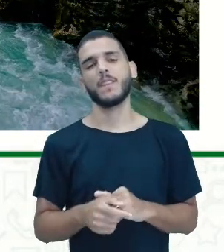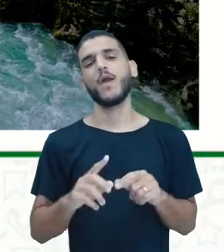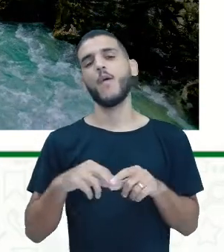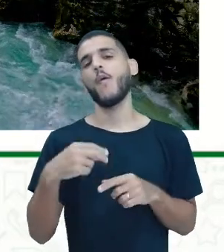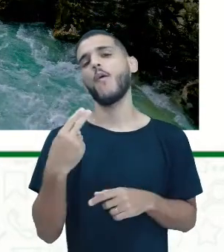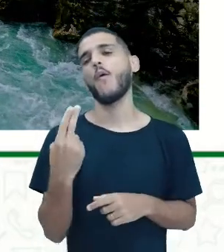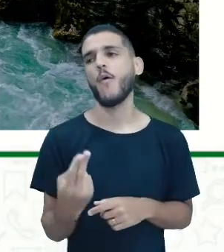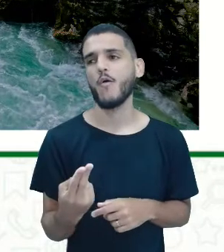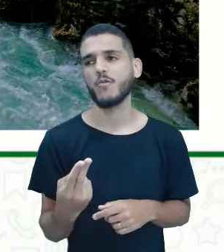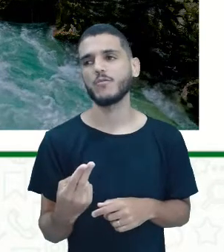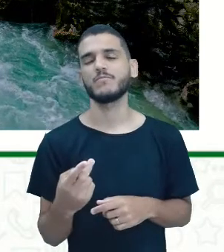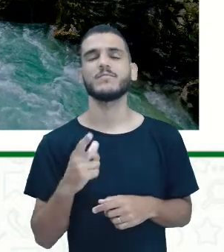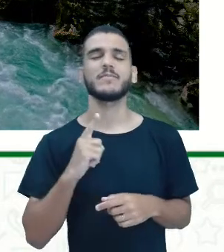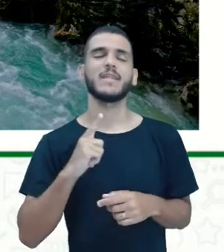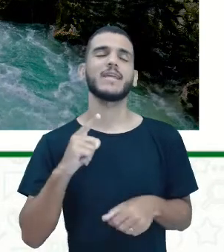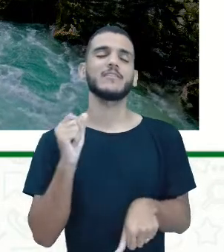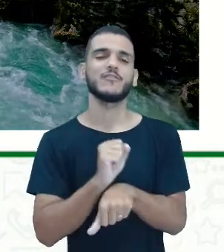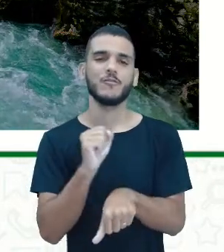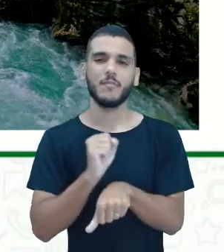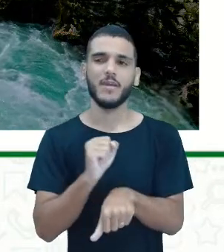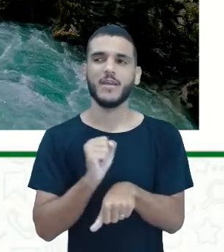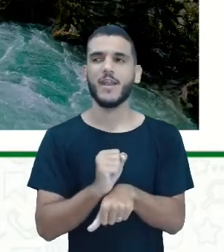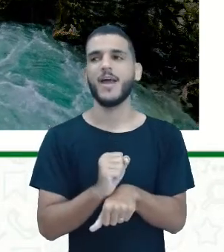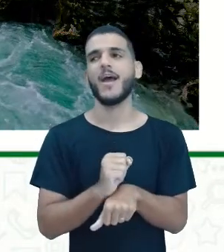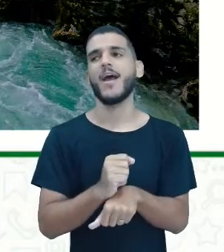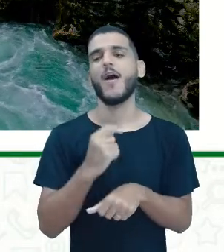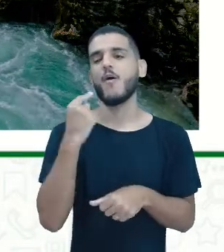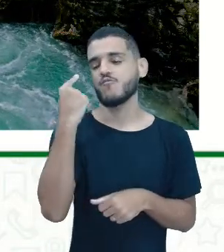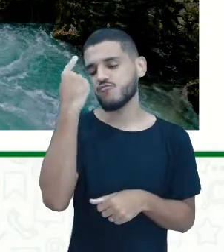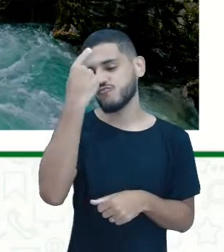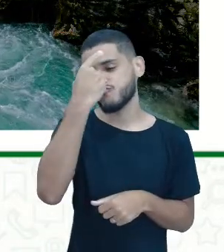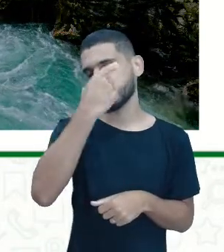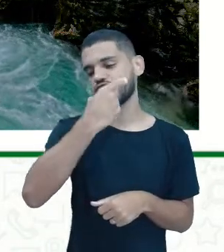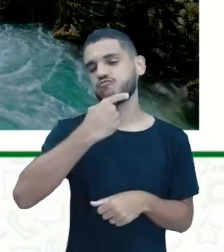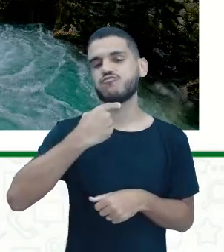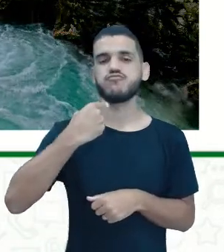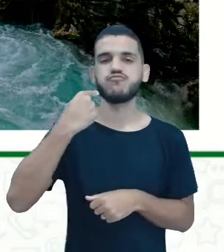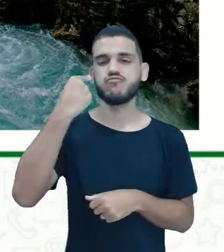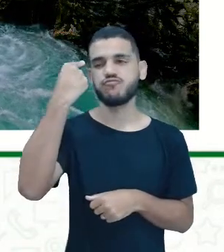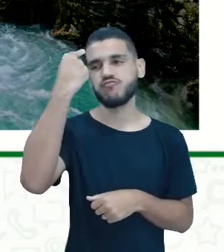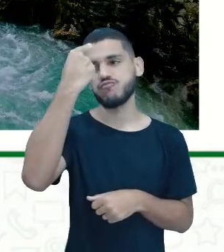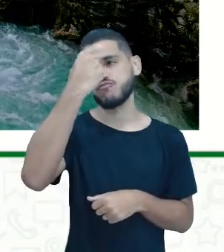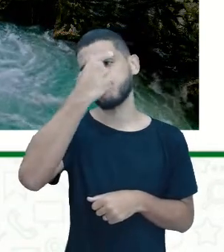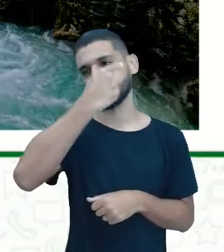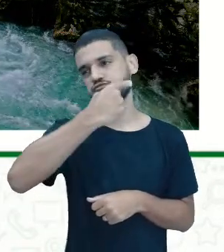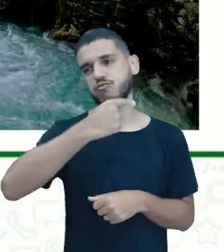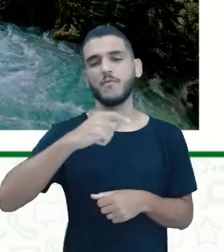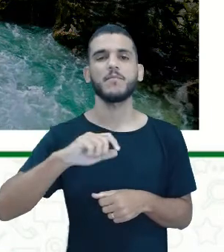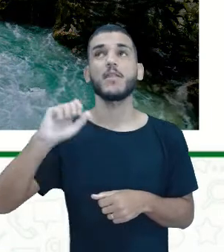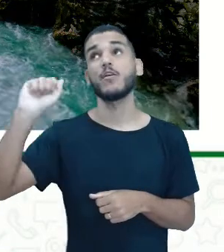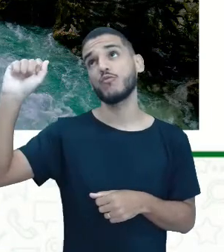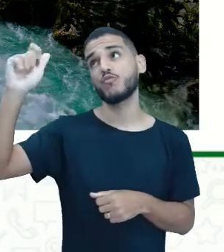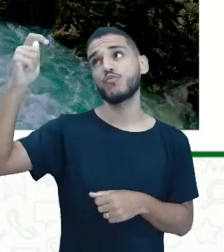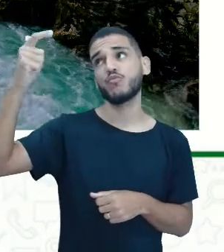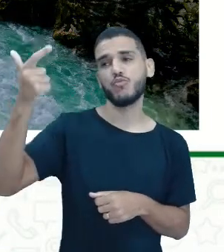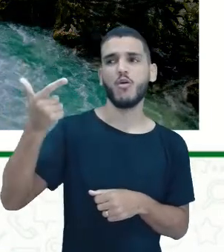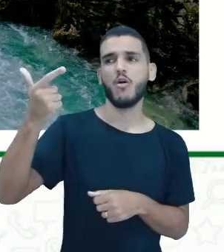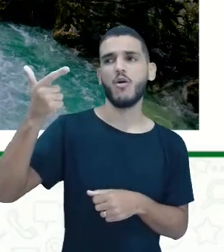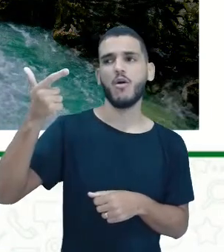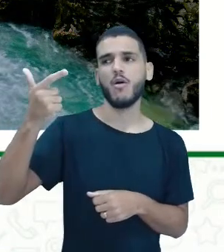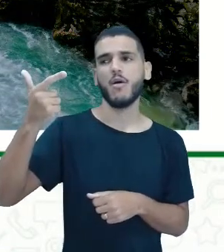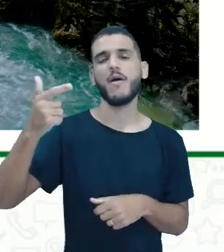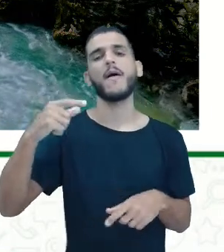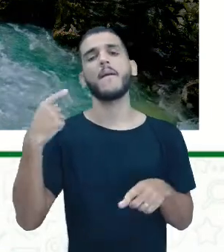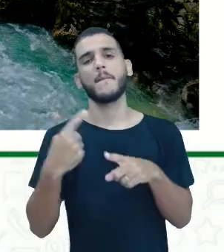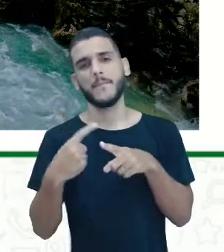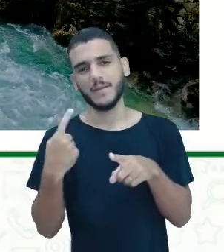garrafa pet. Tem que esperar umas horas aí. E deixa essa garrafa no sol, viu? Por quê? Porque essa garrafa vai esquentar e vai matar os